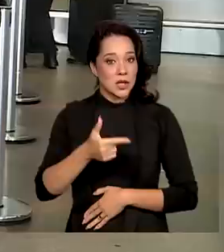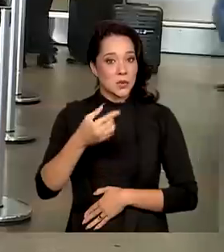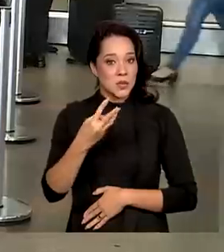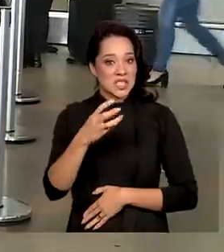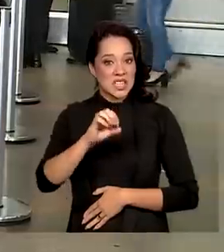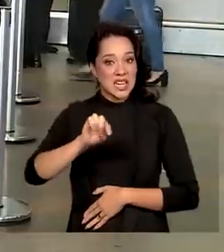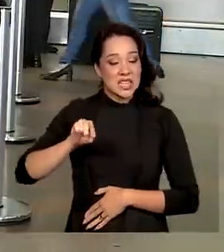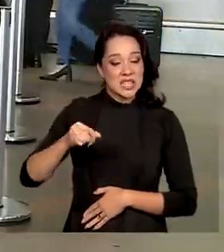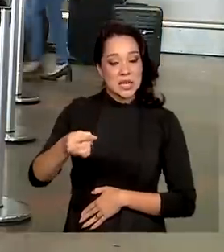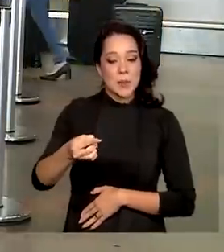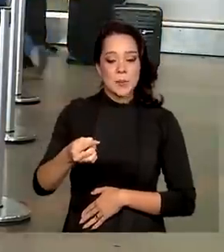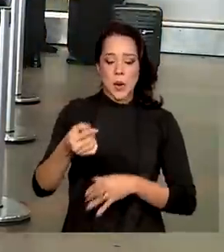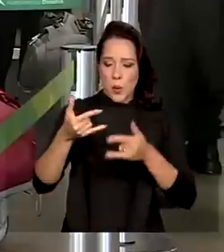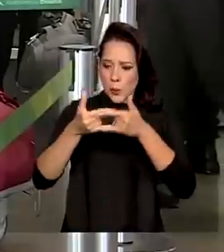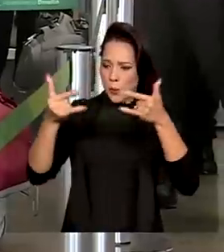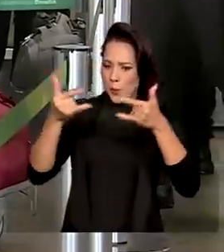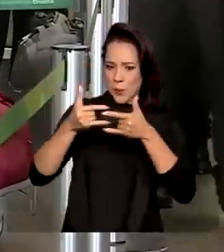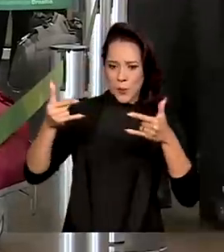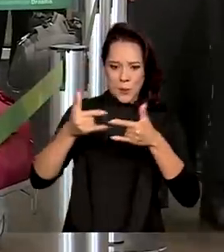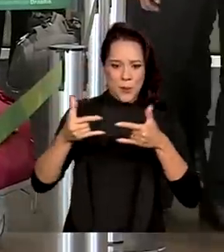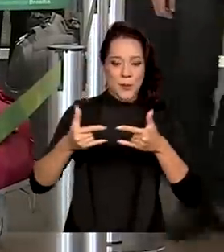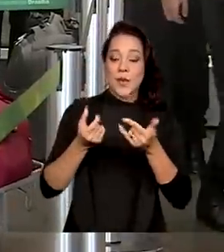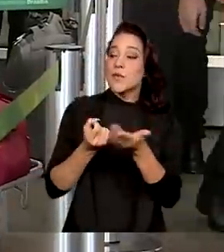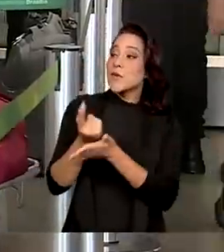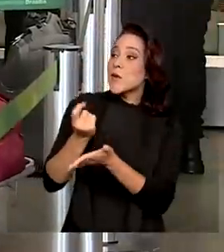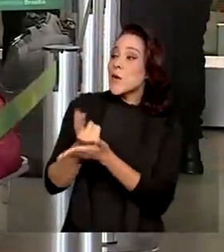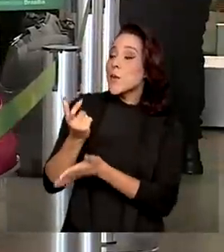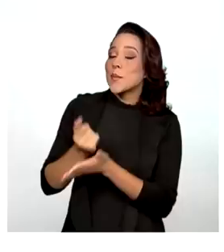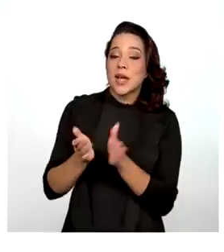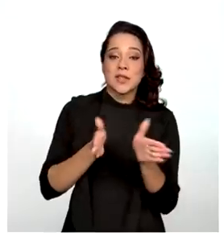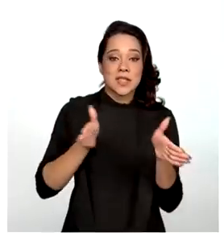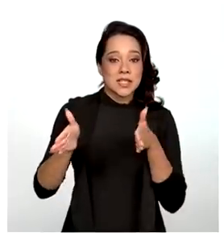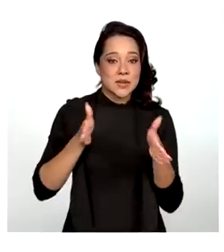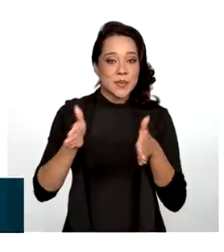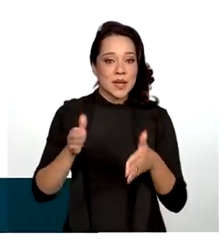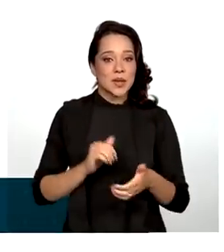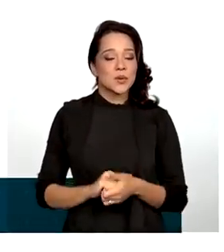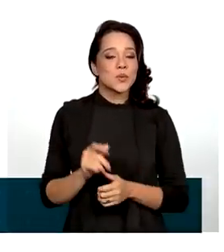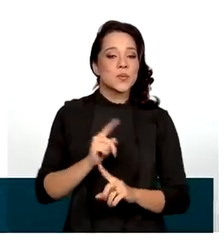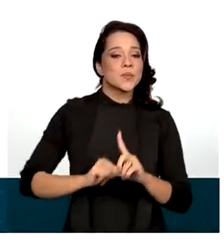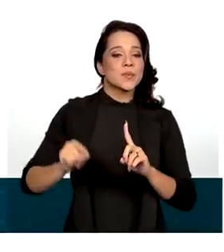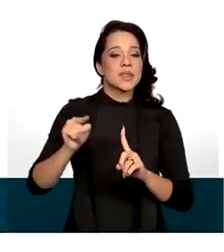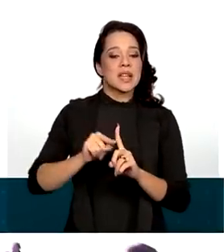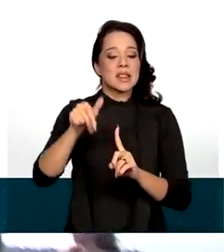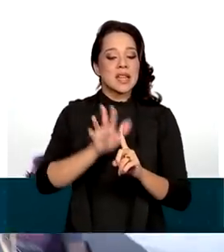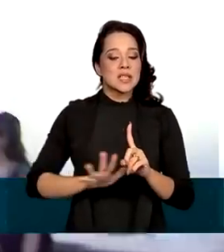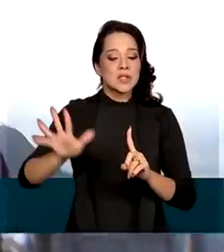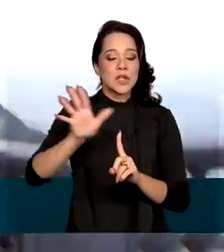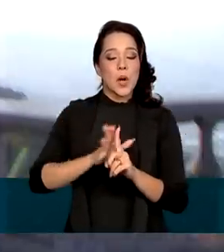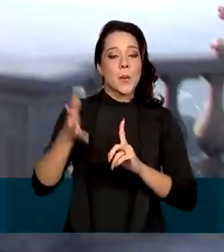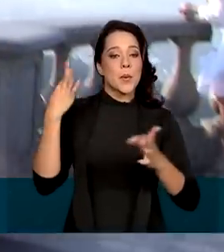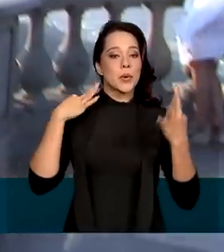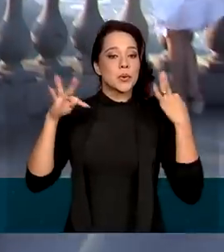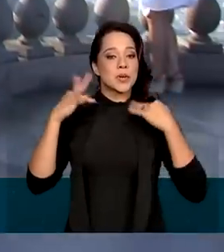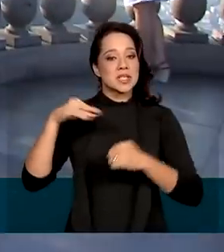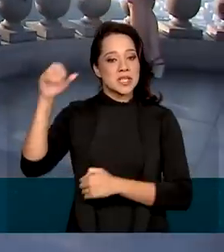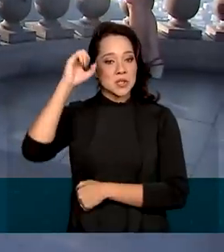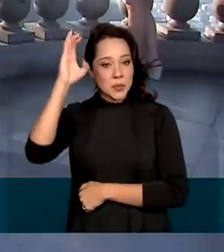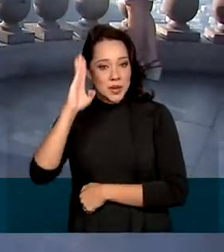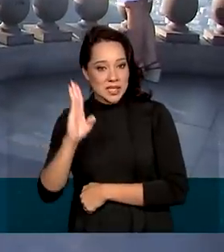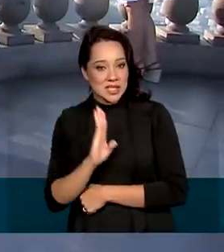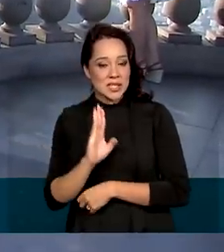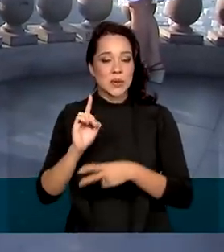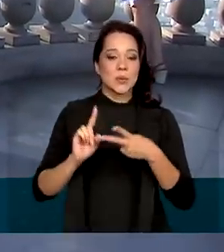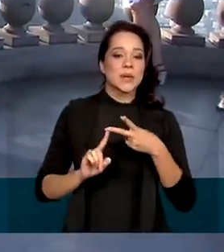mil bilhetes aéreos foram comprados nesse período para os destinos nacionais por turistas brasileiros